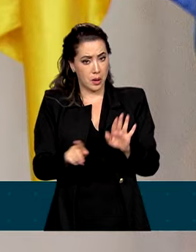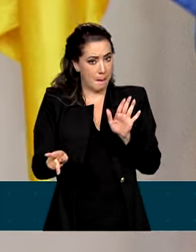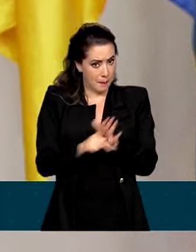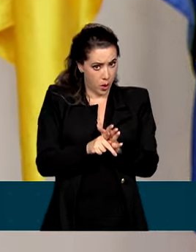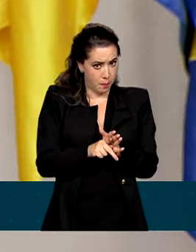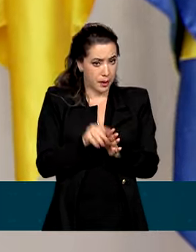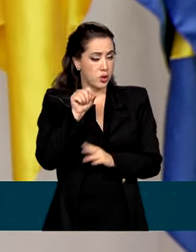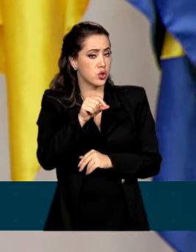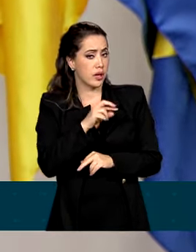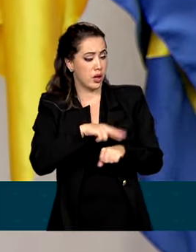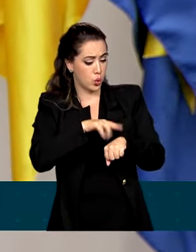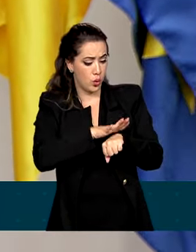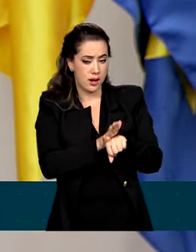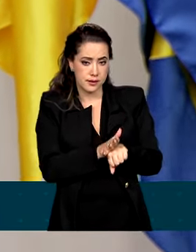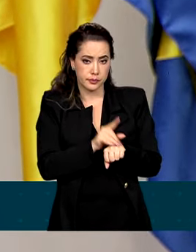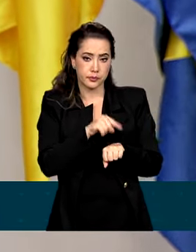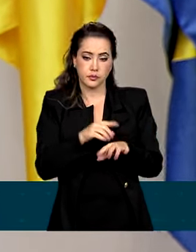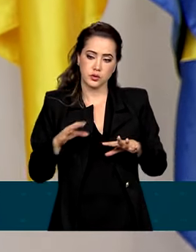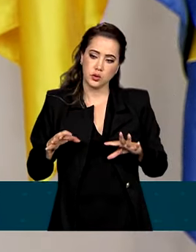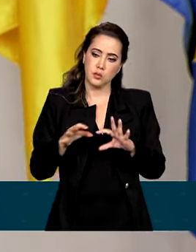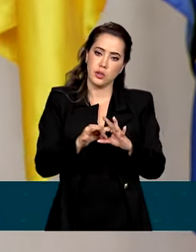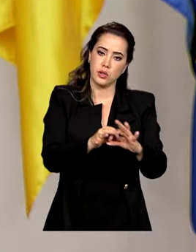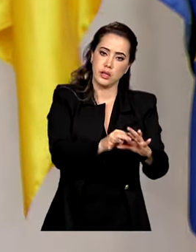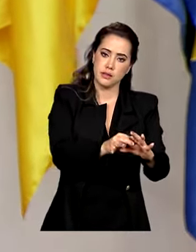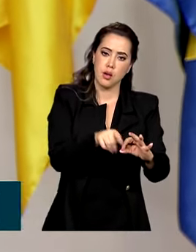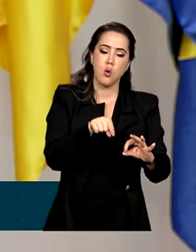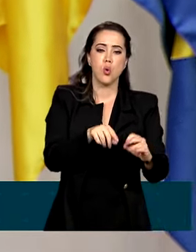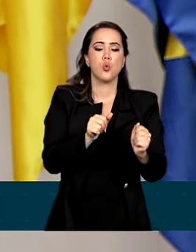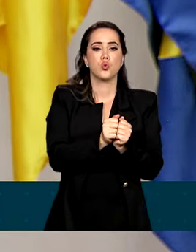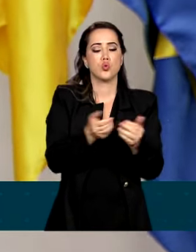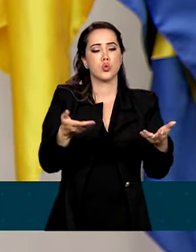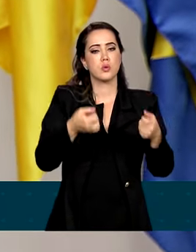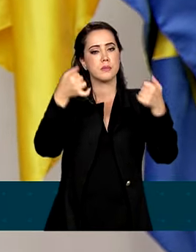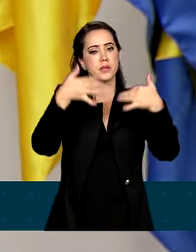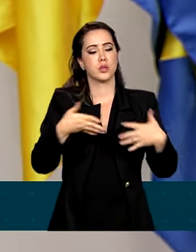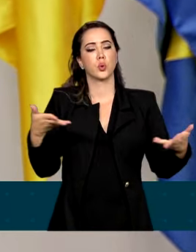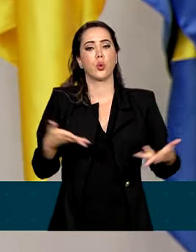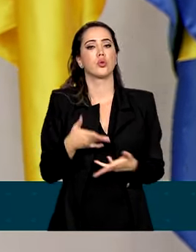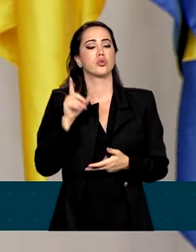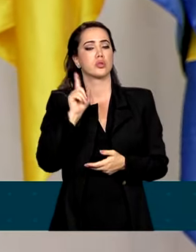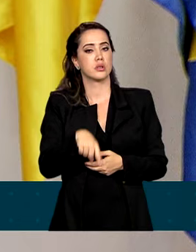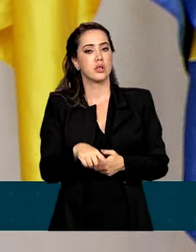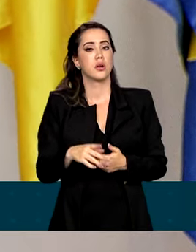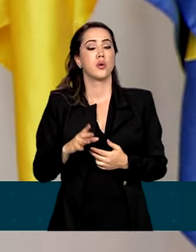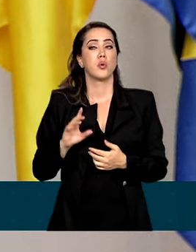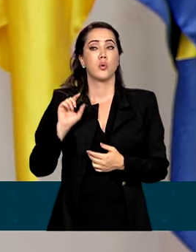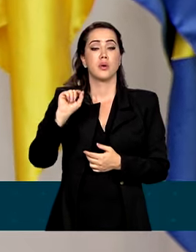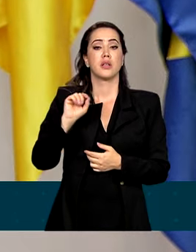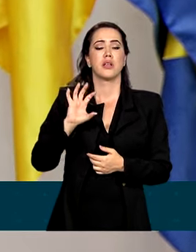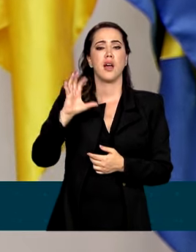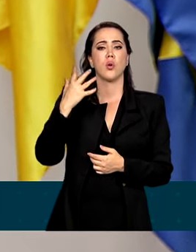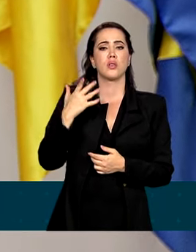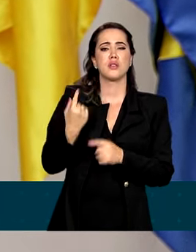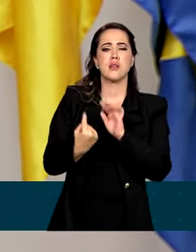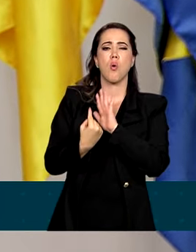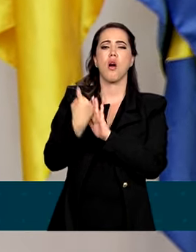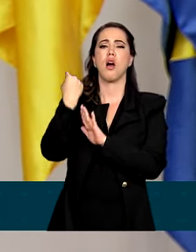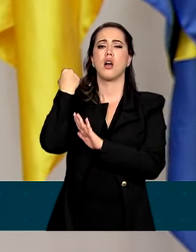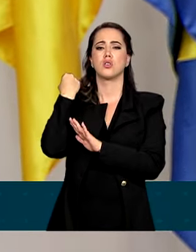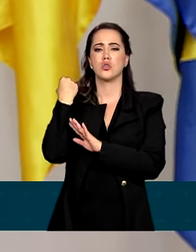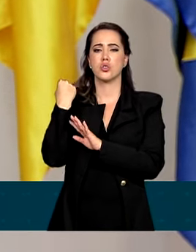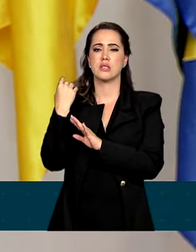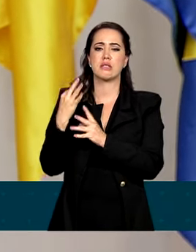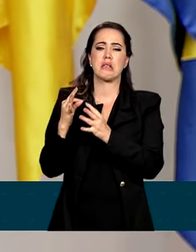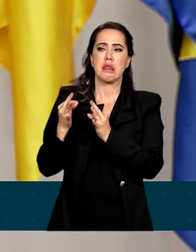temos também que relacionar com o que nós estamos falando aqui hoje, que são as práticas, as tecnologias usadas para a